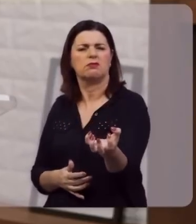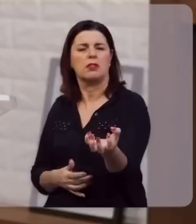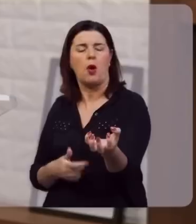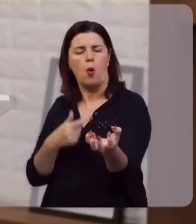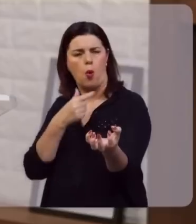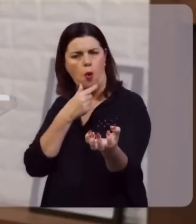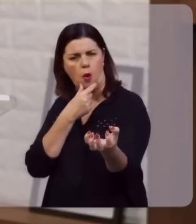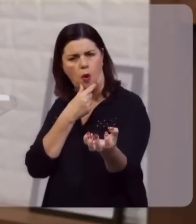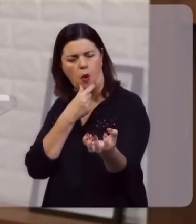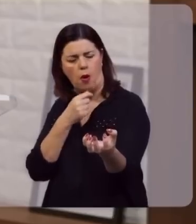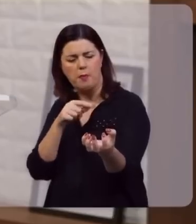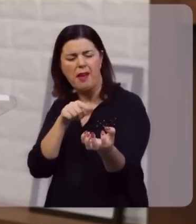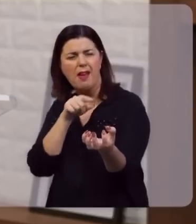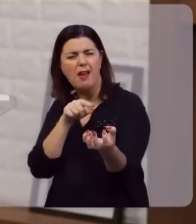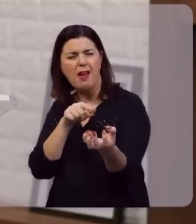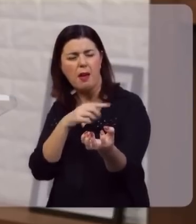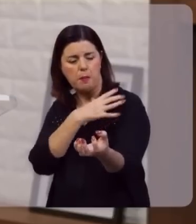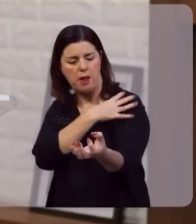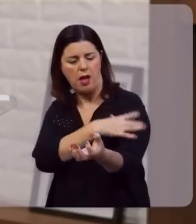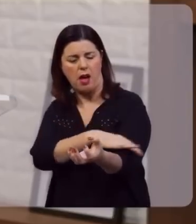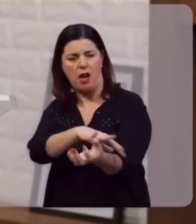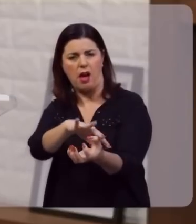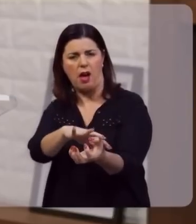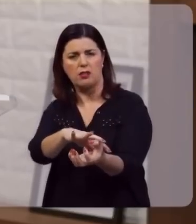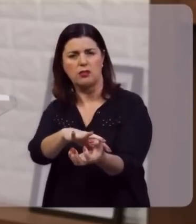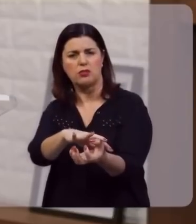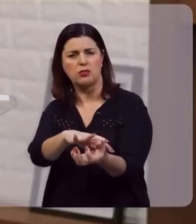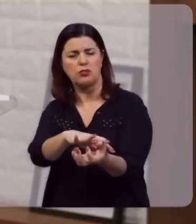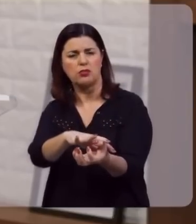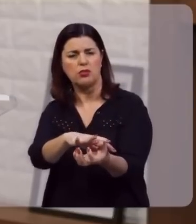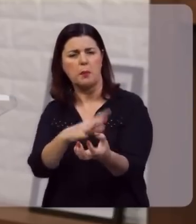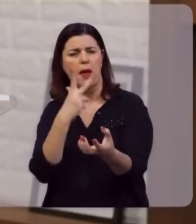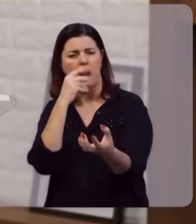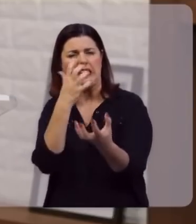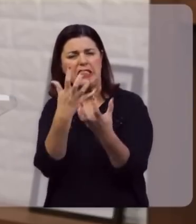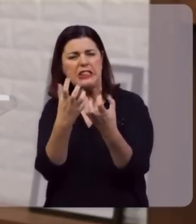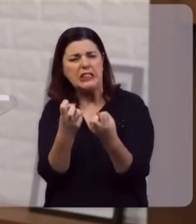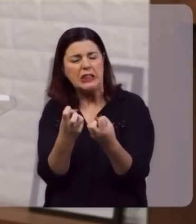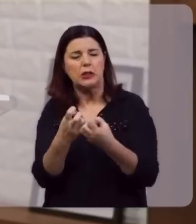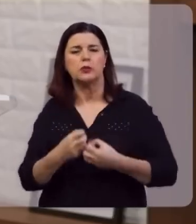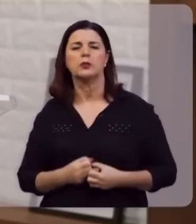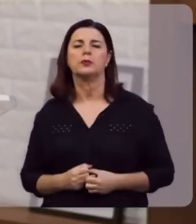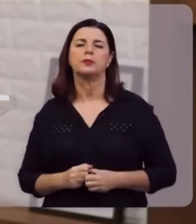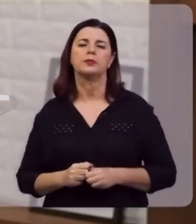e aquele homem, cuja mão, cujo braço direito estava seco,